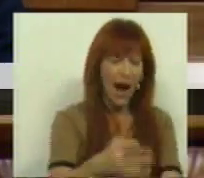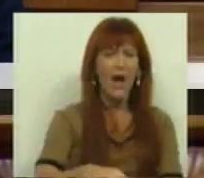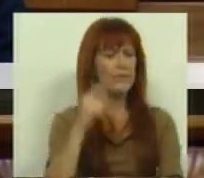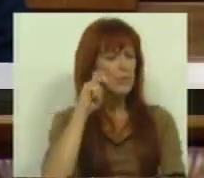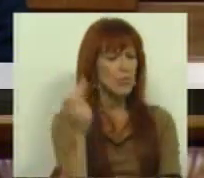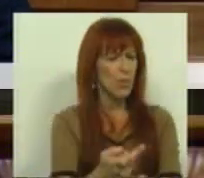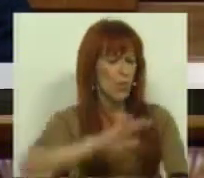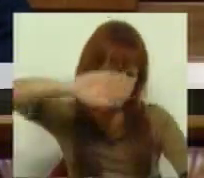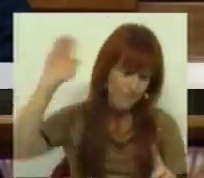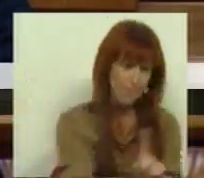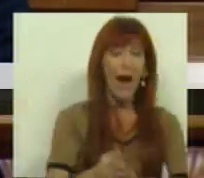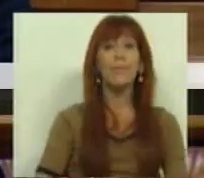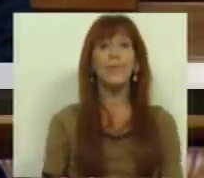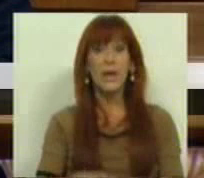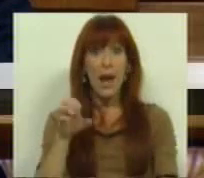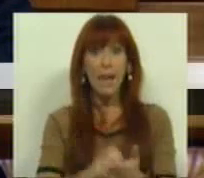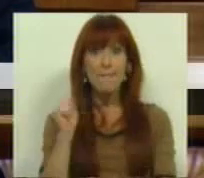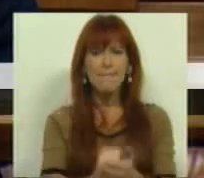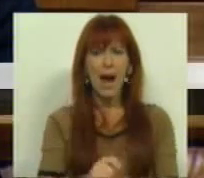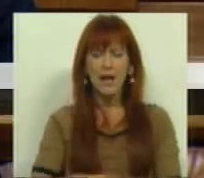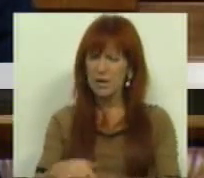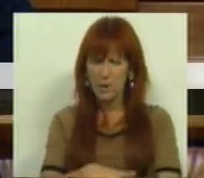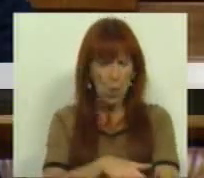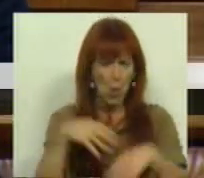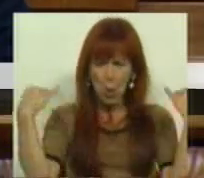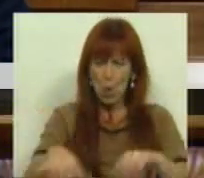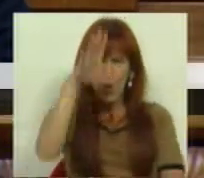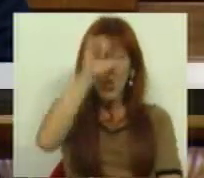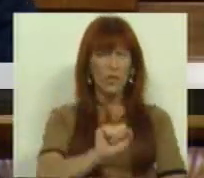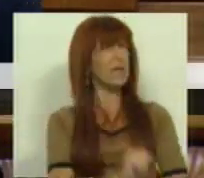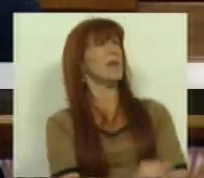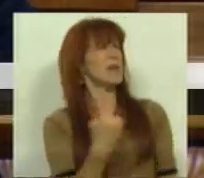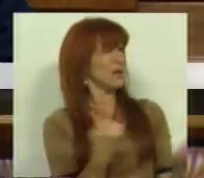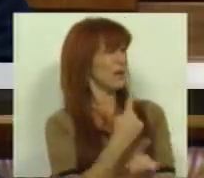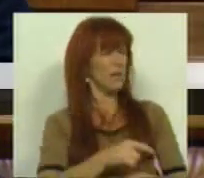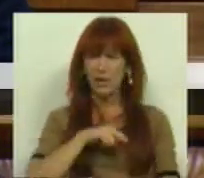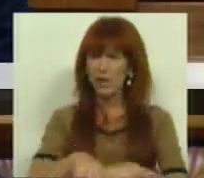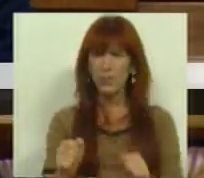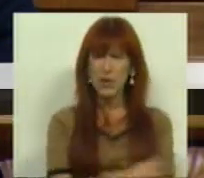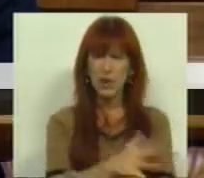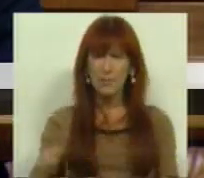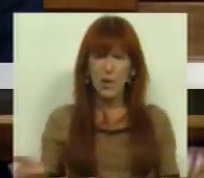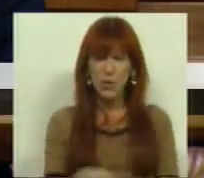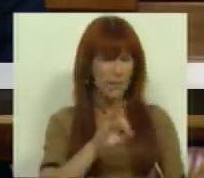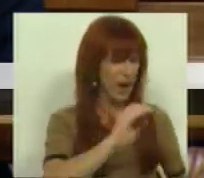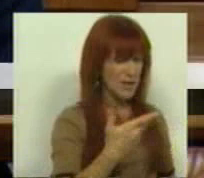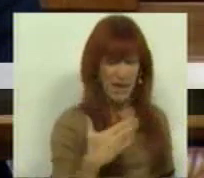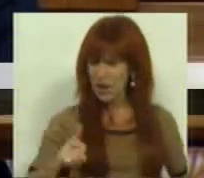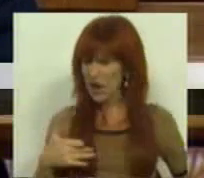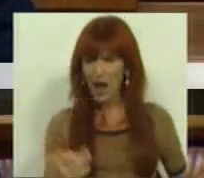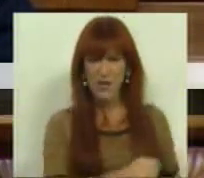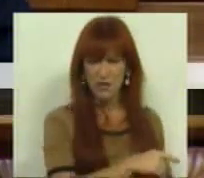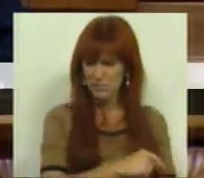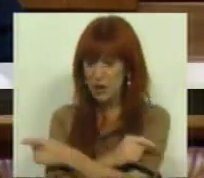desprotegidos. É uma marca que se colou à pele de governantes e de deputados da maioria PSD-CDS.